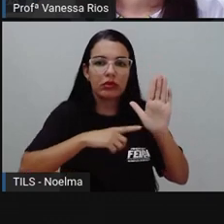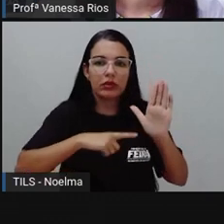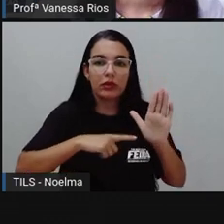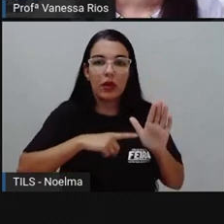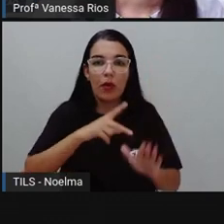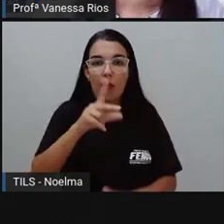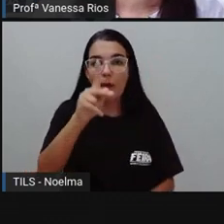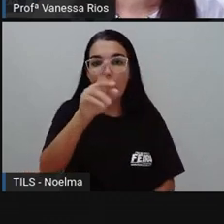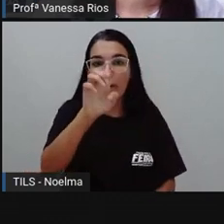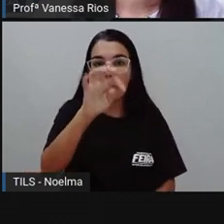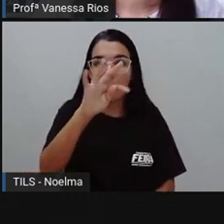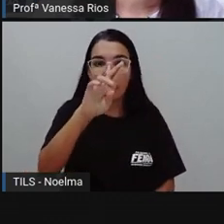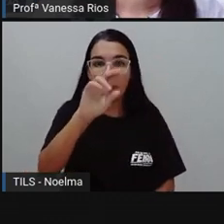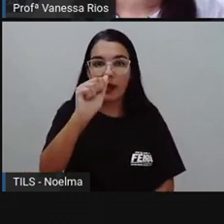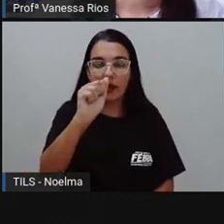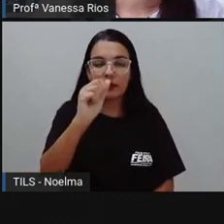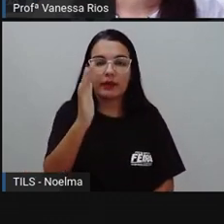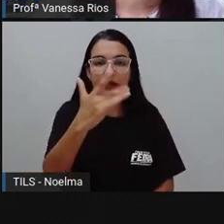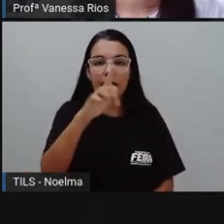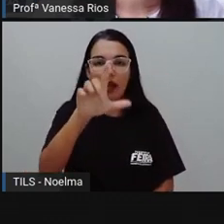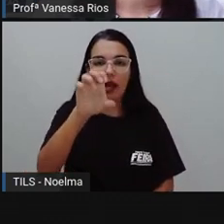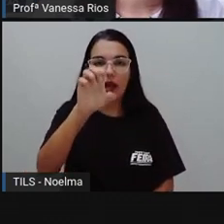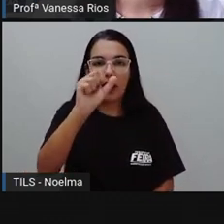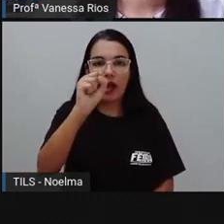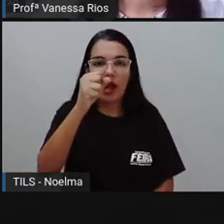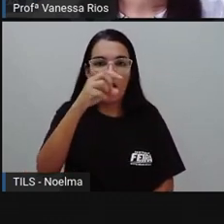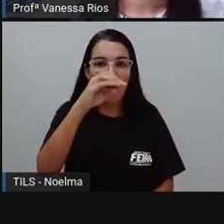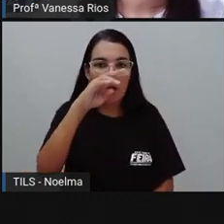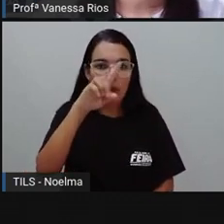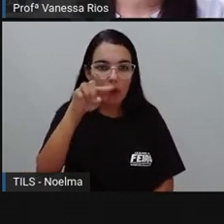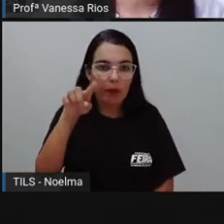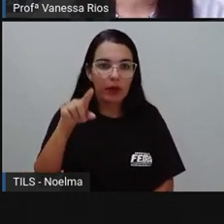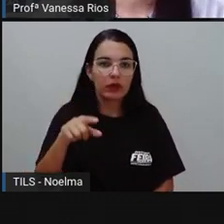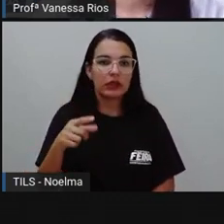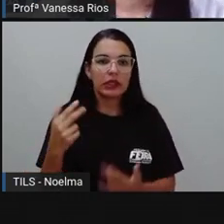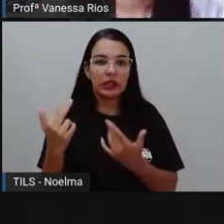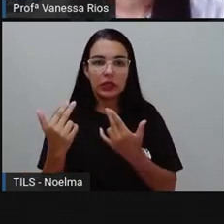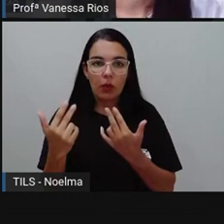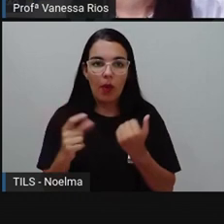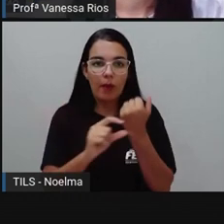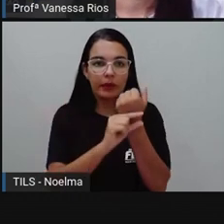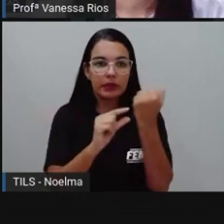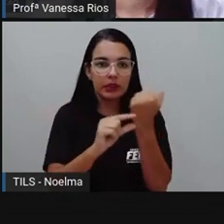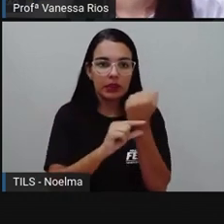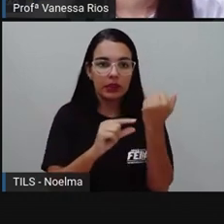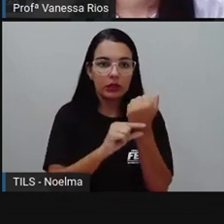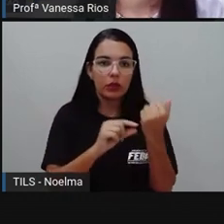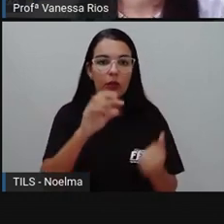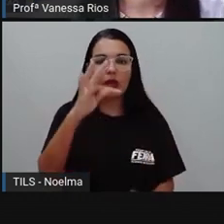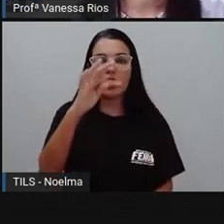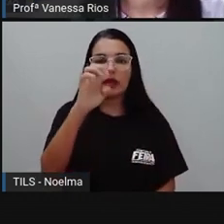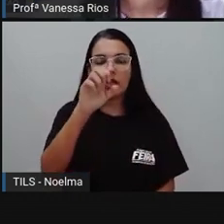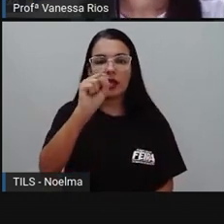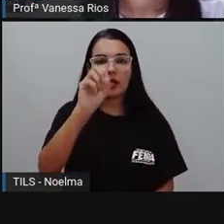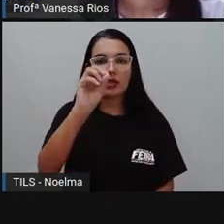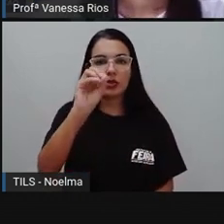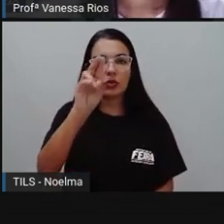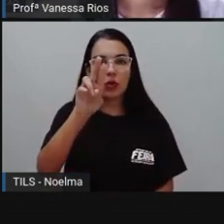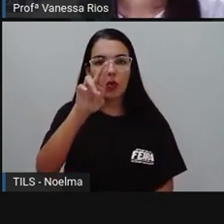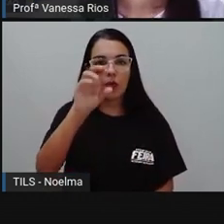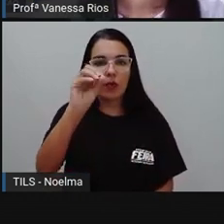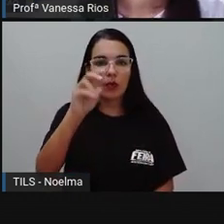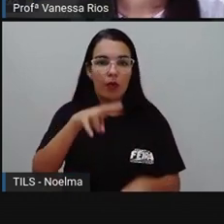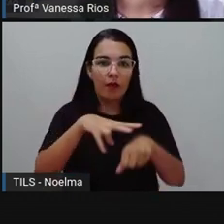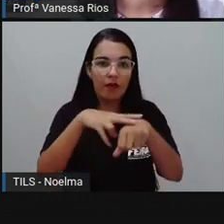Verde, história em quadrinhos com uma mensagem ambiental ligada à Turma da Mônica Jovem, aos personagens de